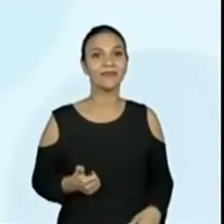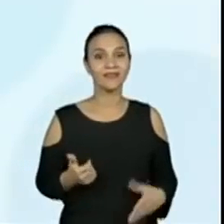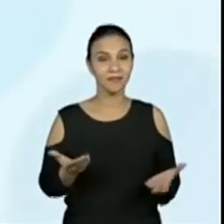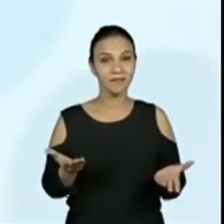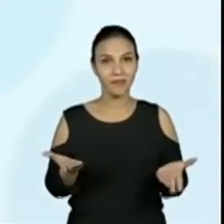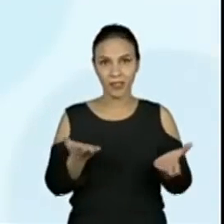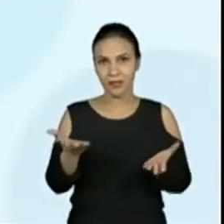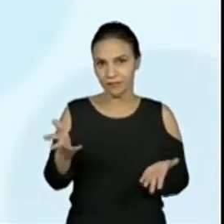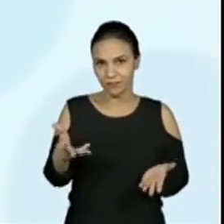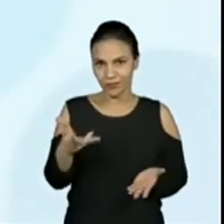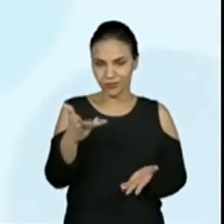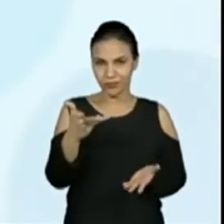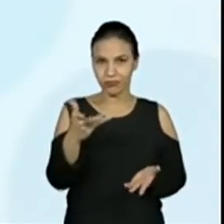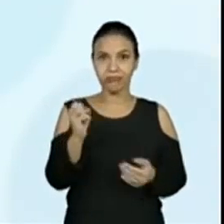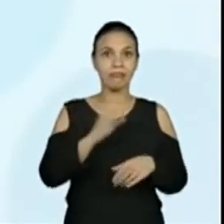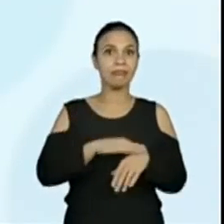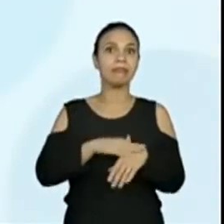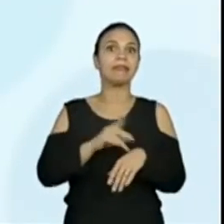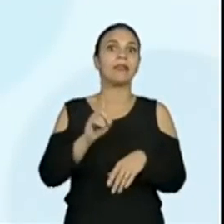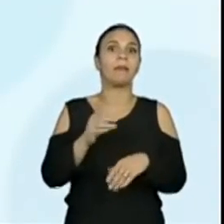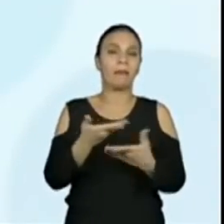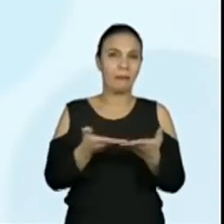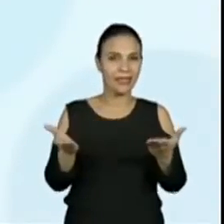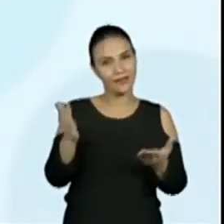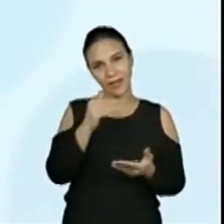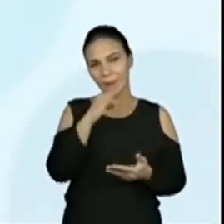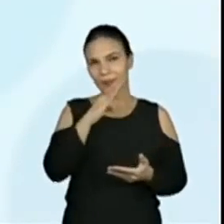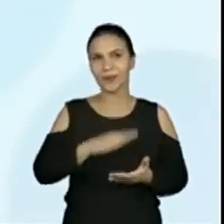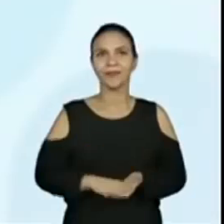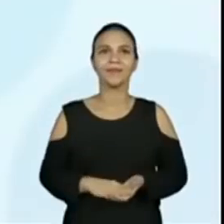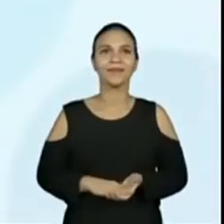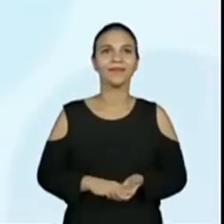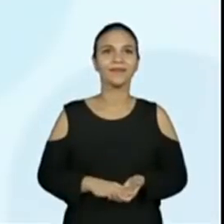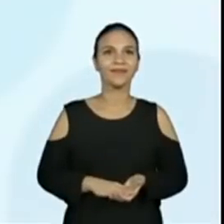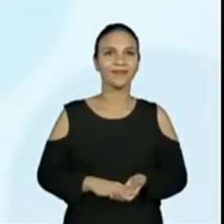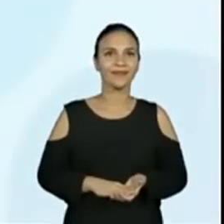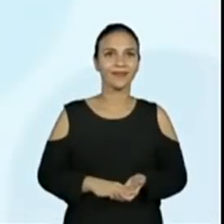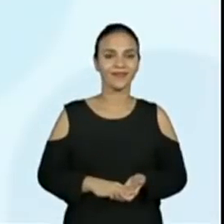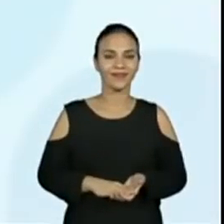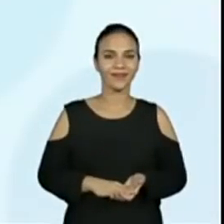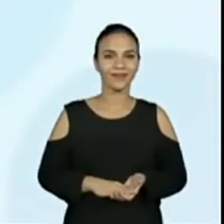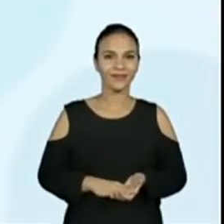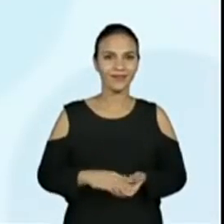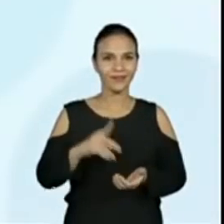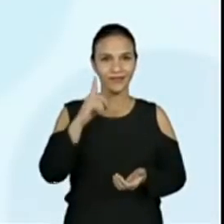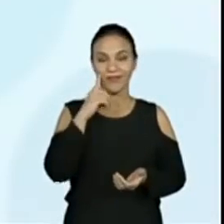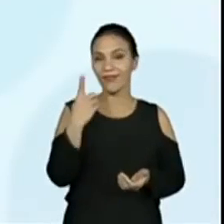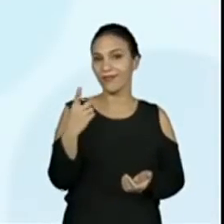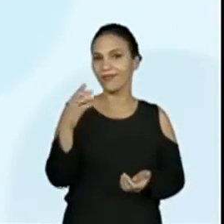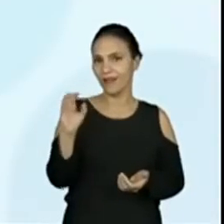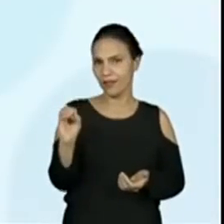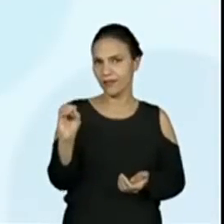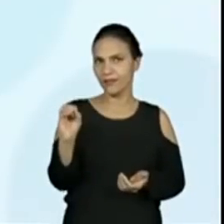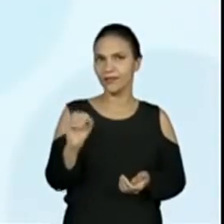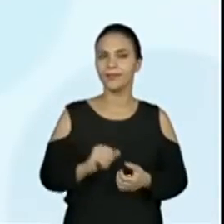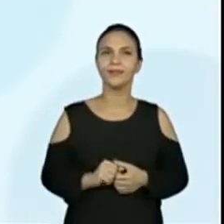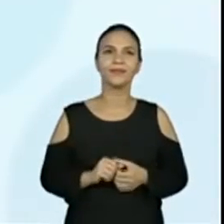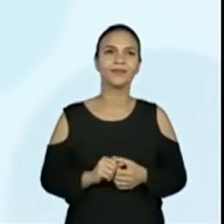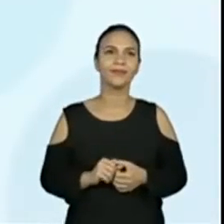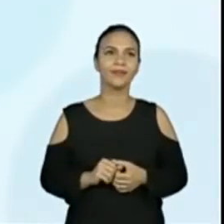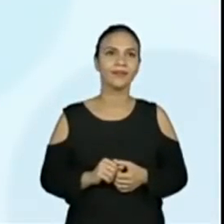agora agilizar antes que a gente não dê mais tempo? Então, vamos lá. Enigma 10. Esse aqui.